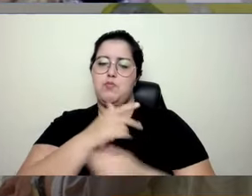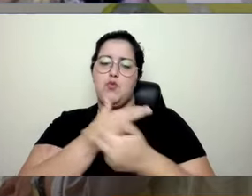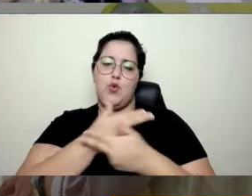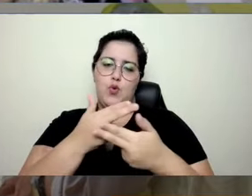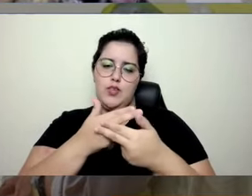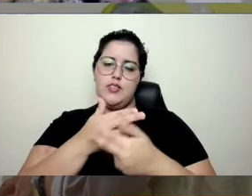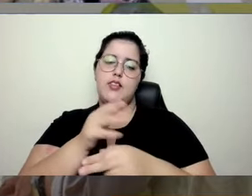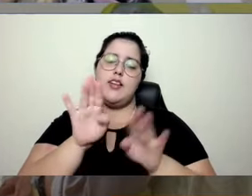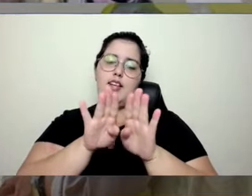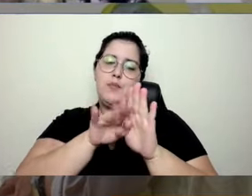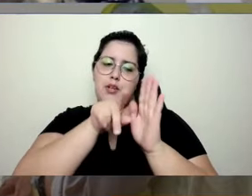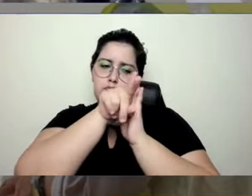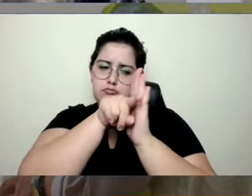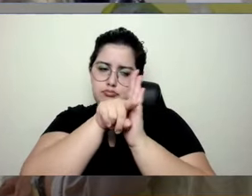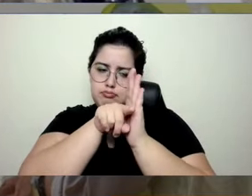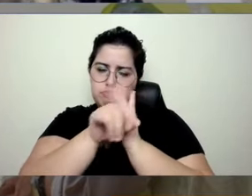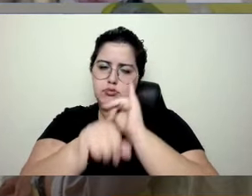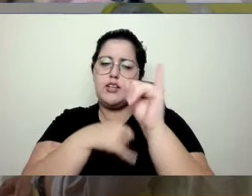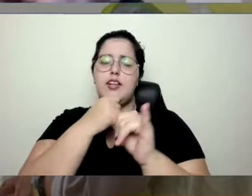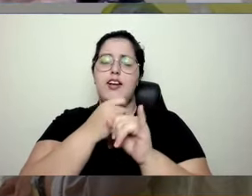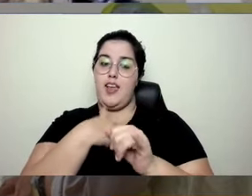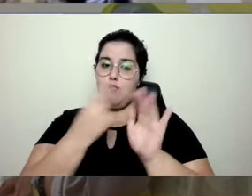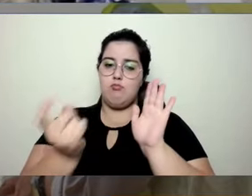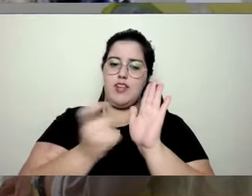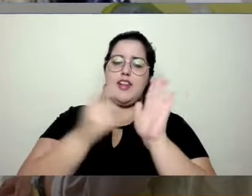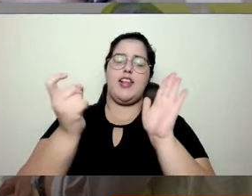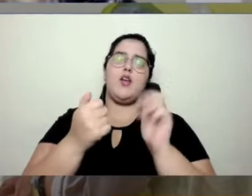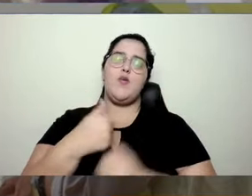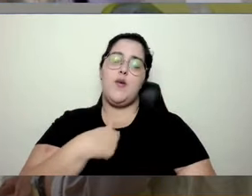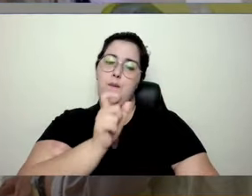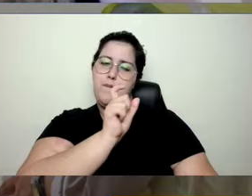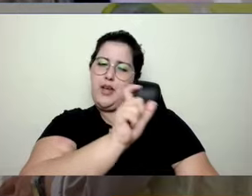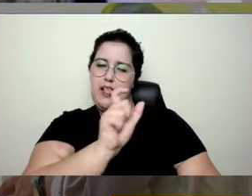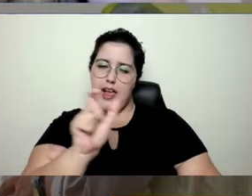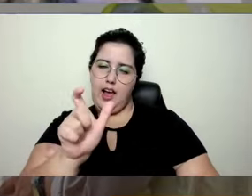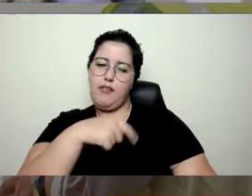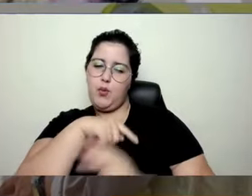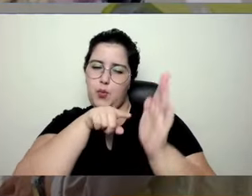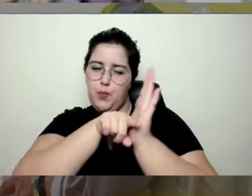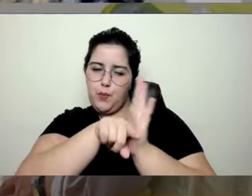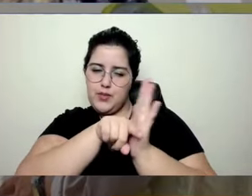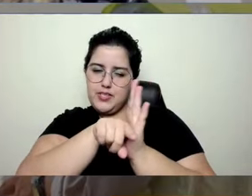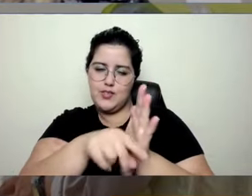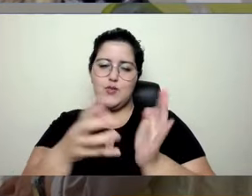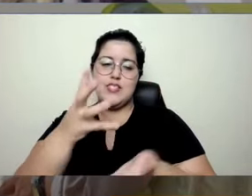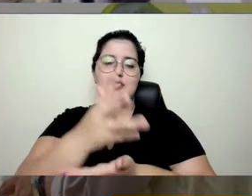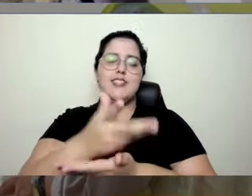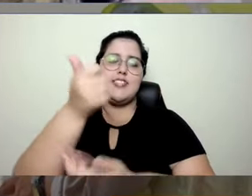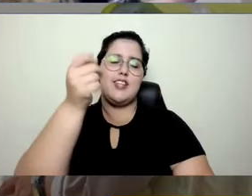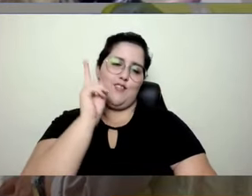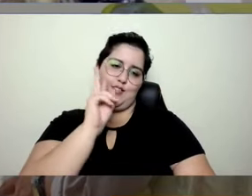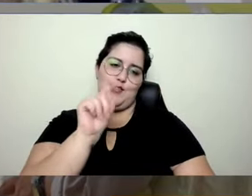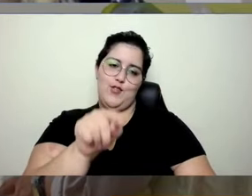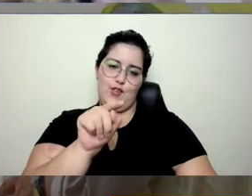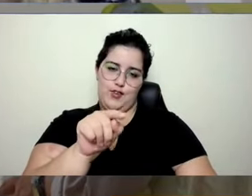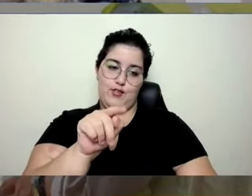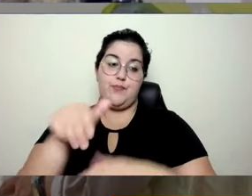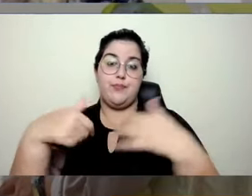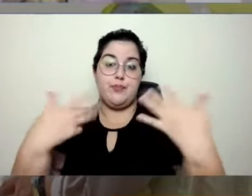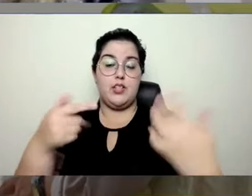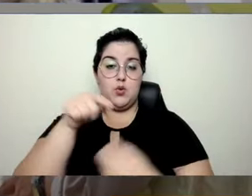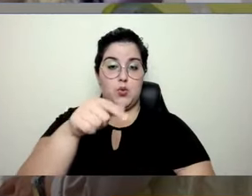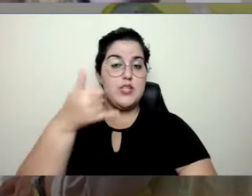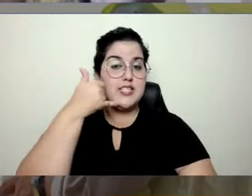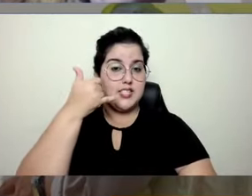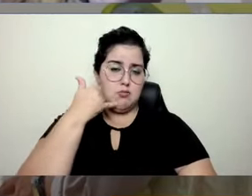visita na internet. Então, o eu clico, as minhas palavras-chave de busca, os meus costumes. Então, seu celular, ele